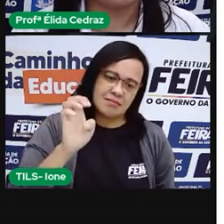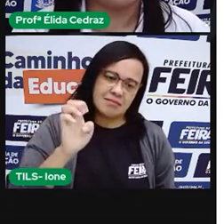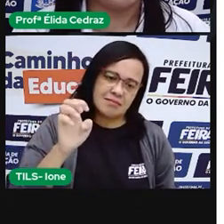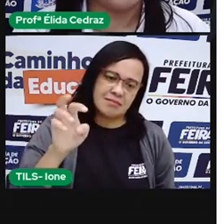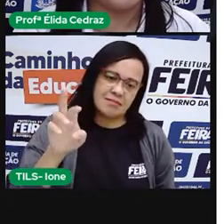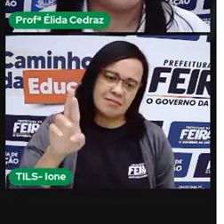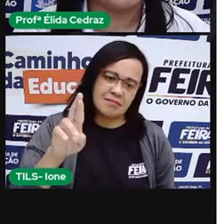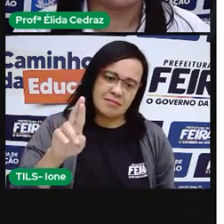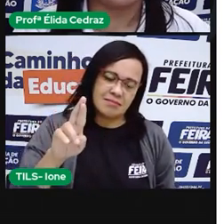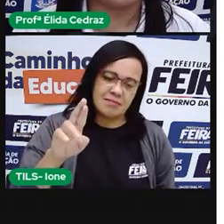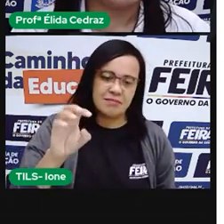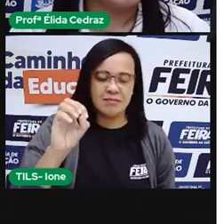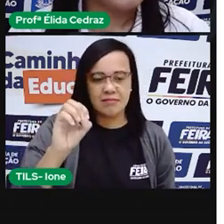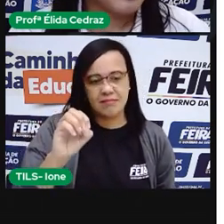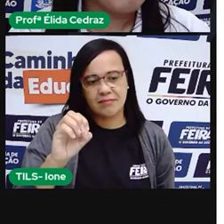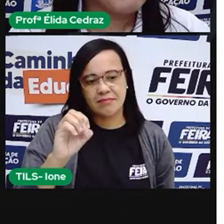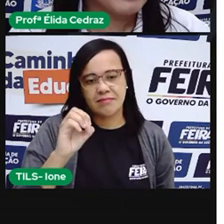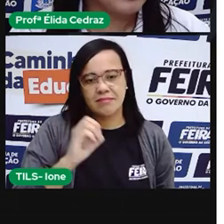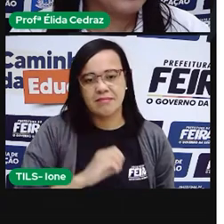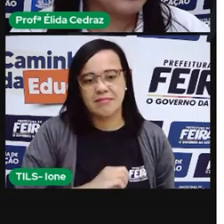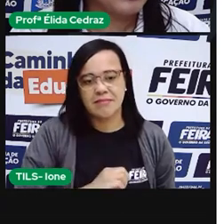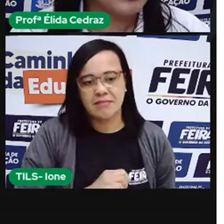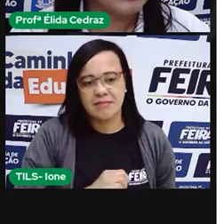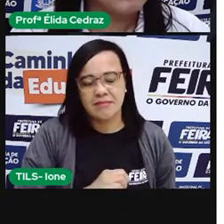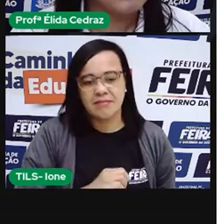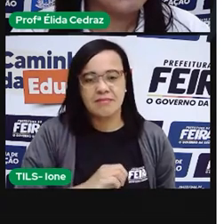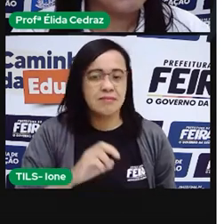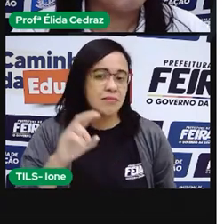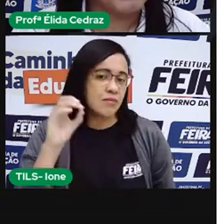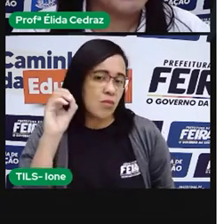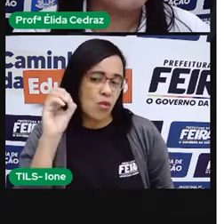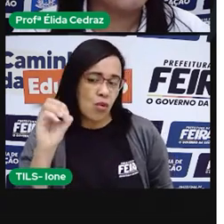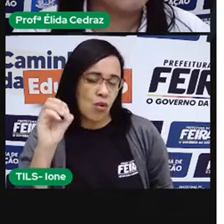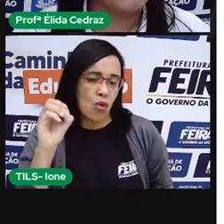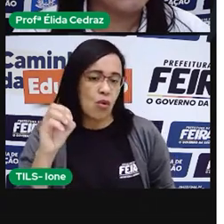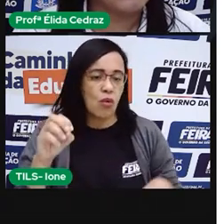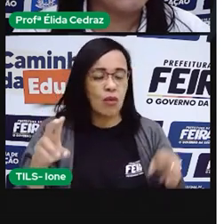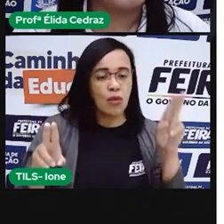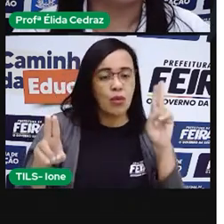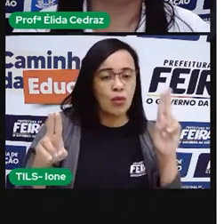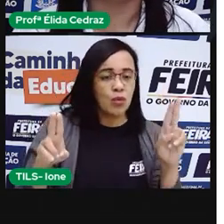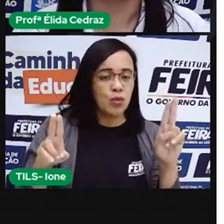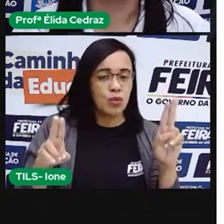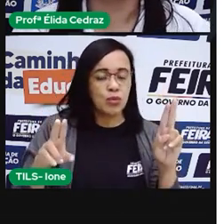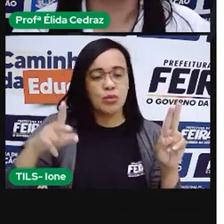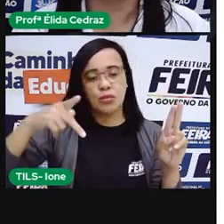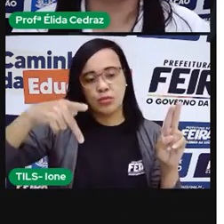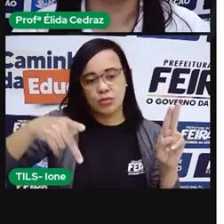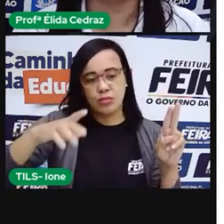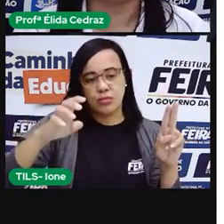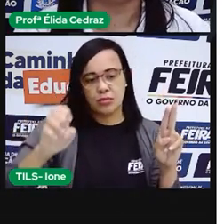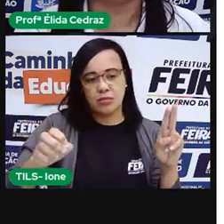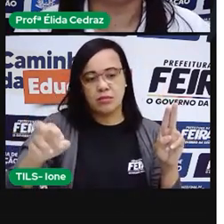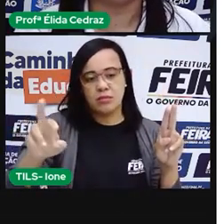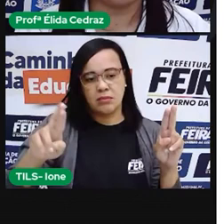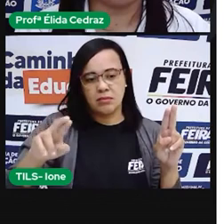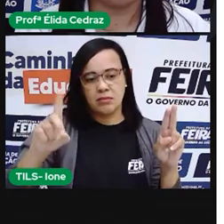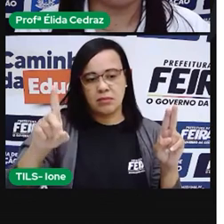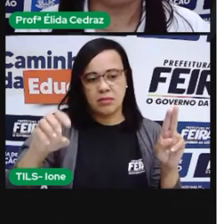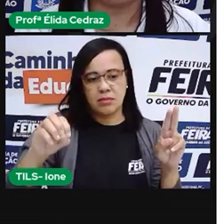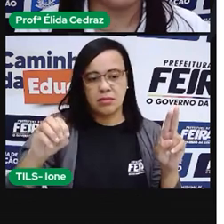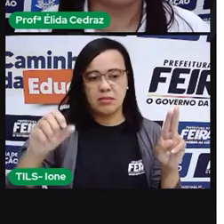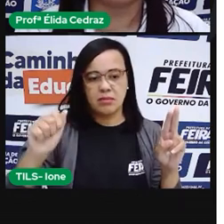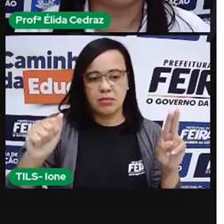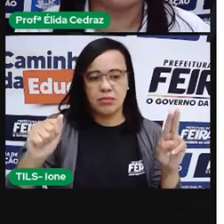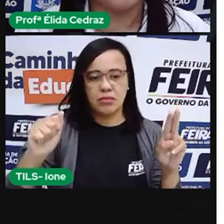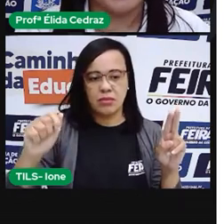Perdoar. É perdo ou perdo? Isso. Muito bem. Letrinha O.